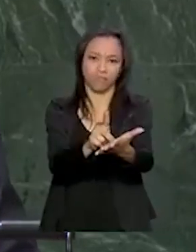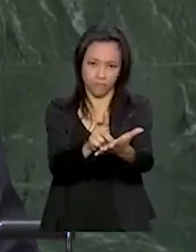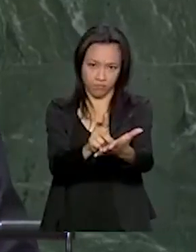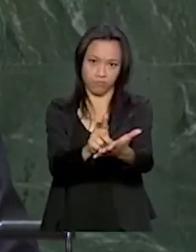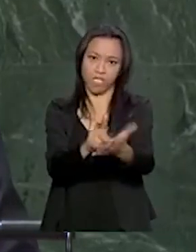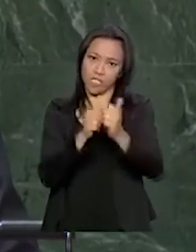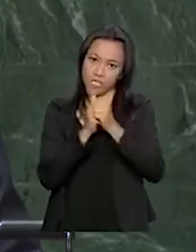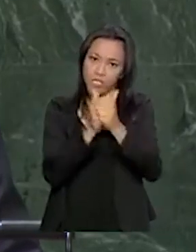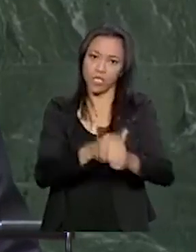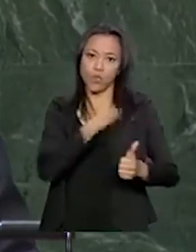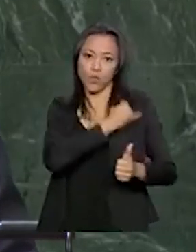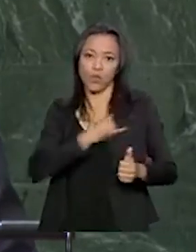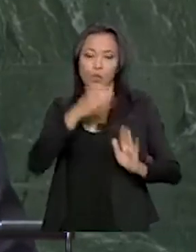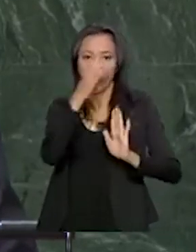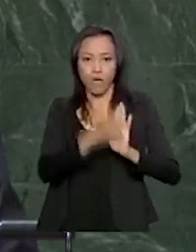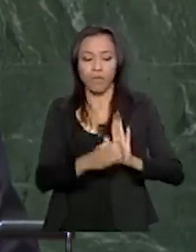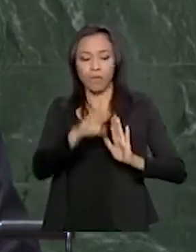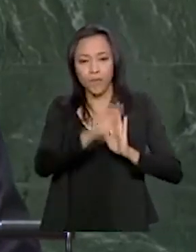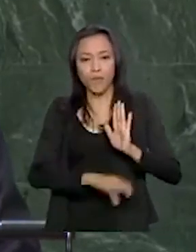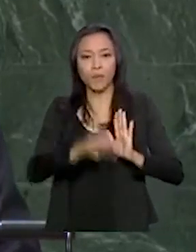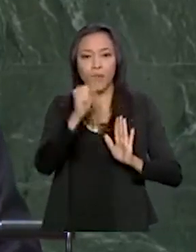João 8, 32.